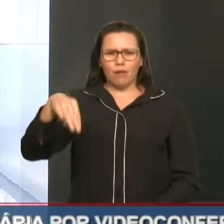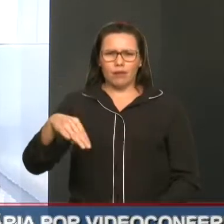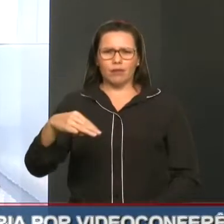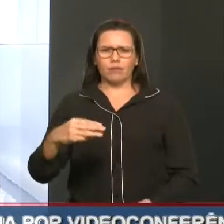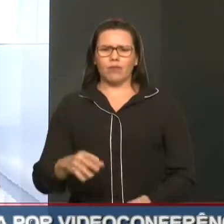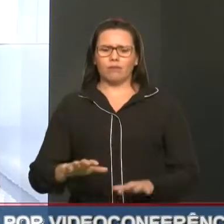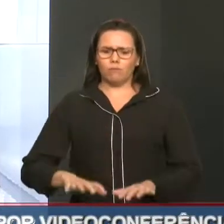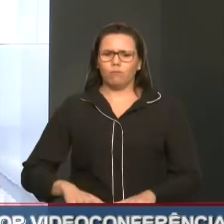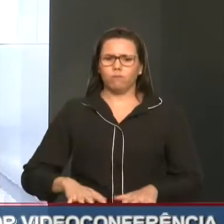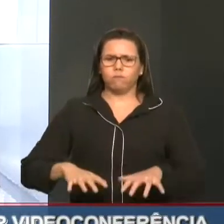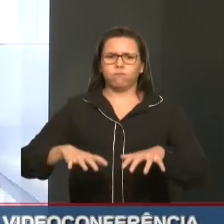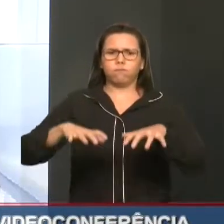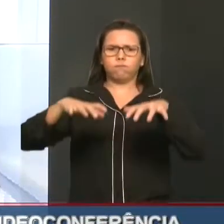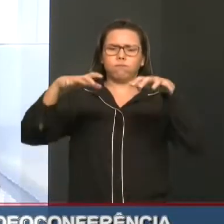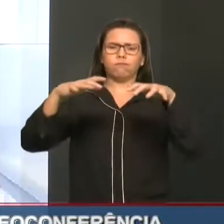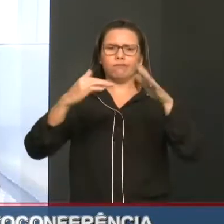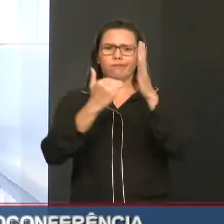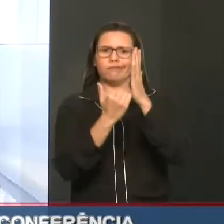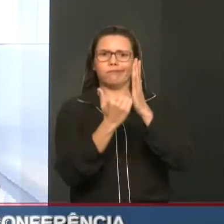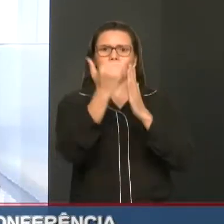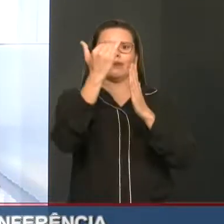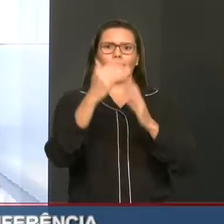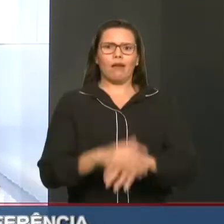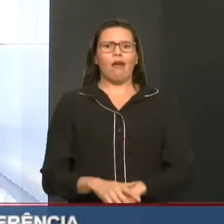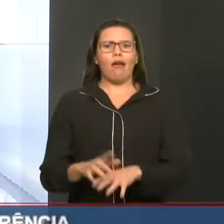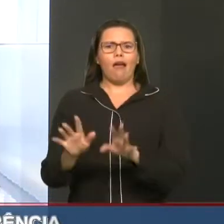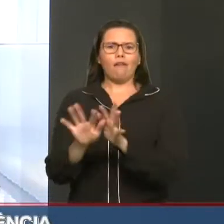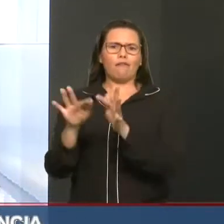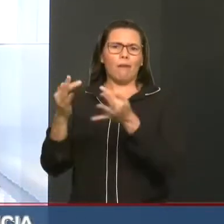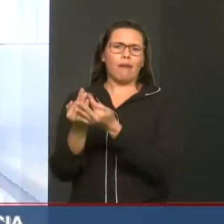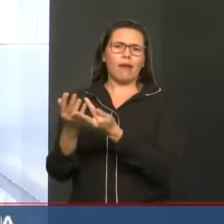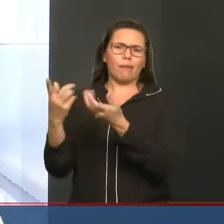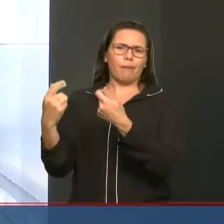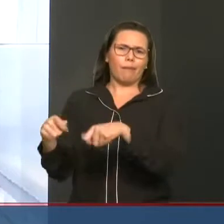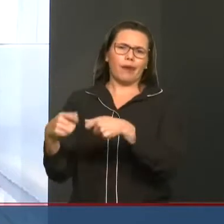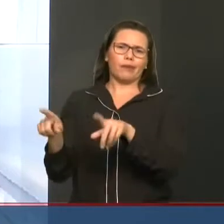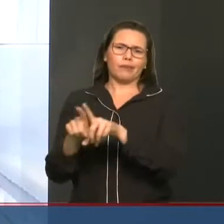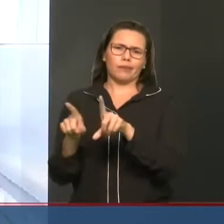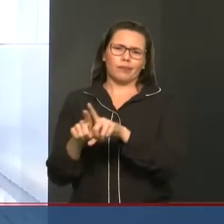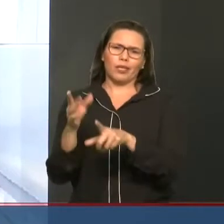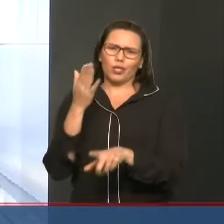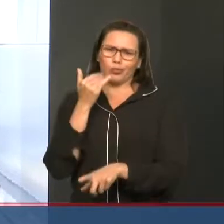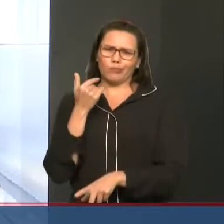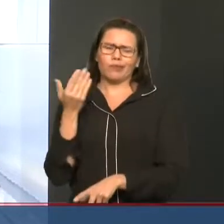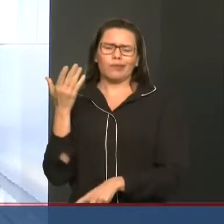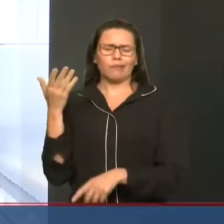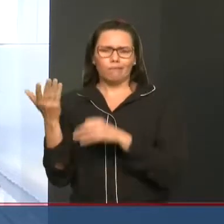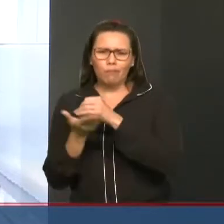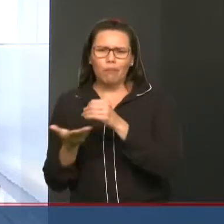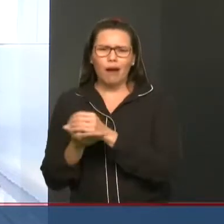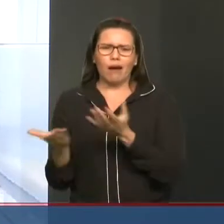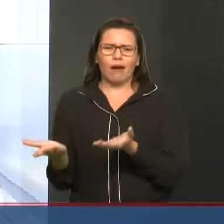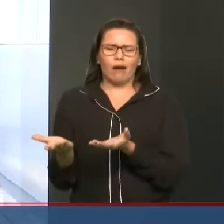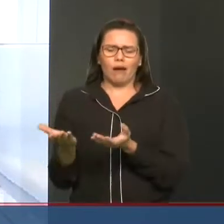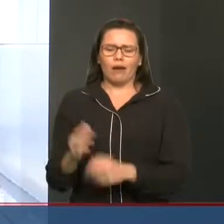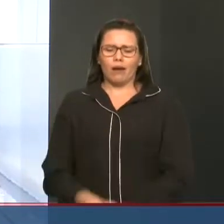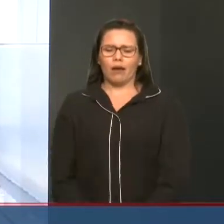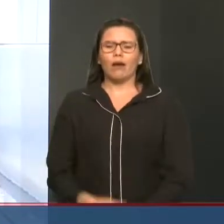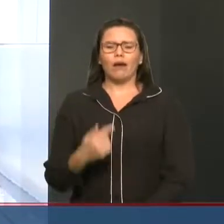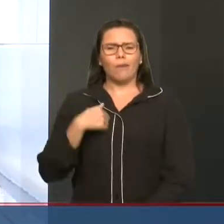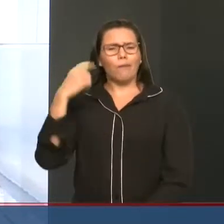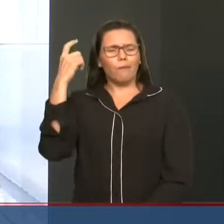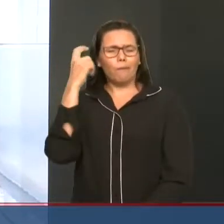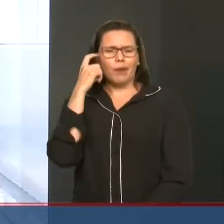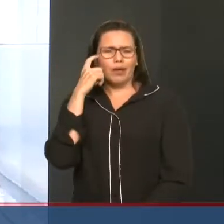Exª, no sentido de que essa federação possa ter a oportunidade de participar da